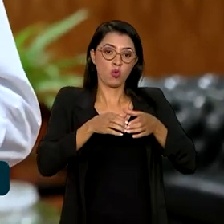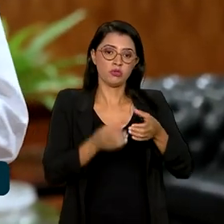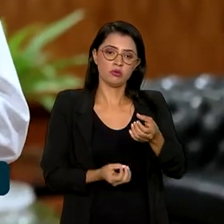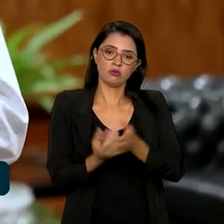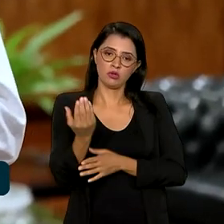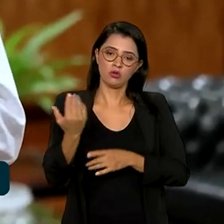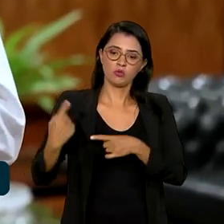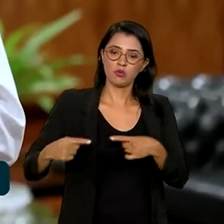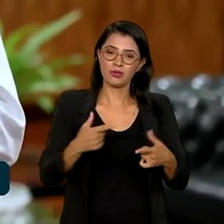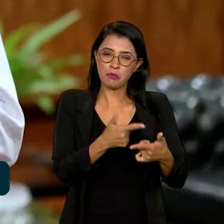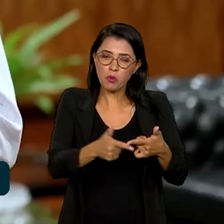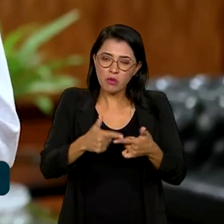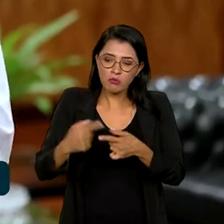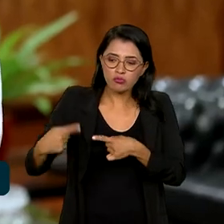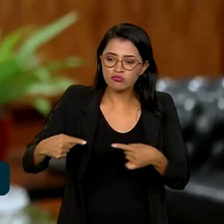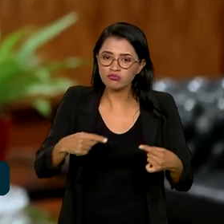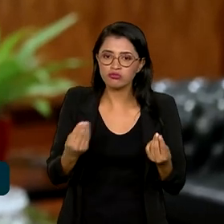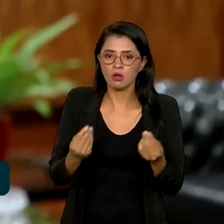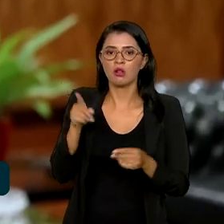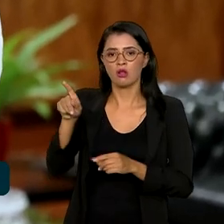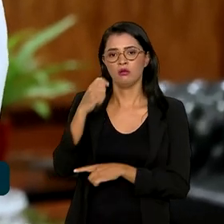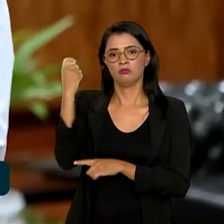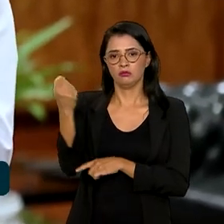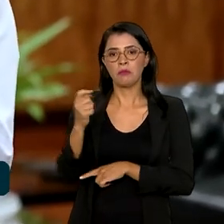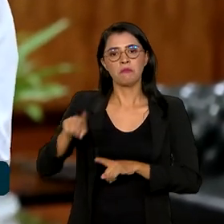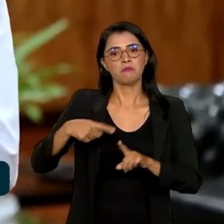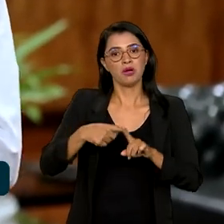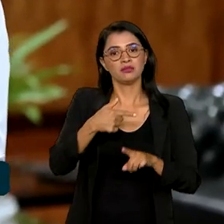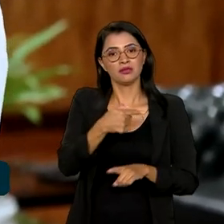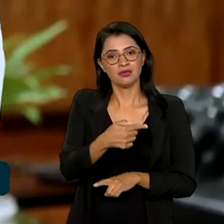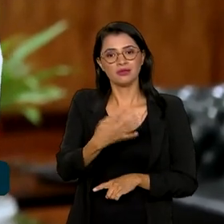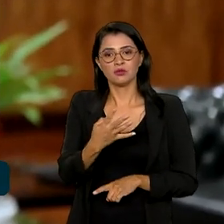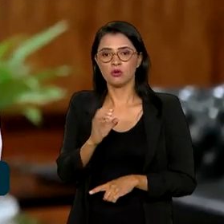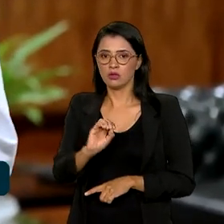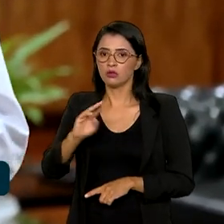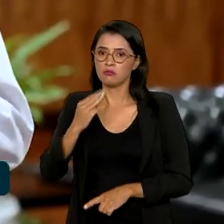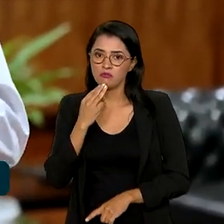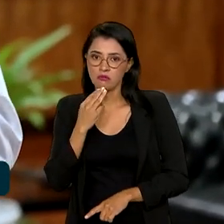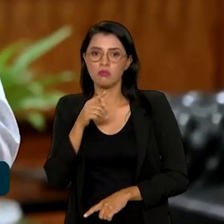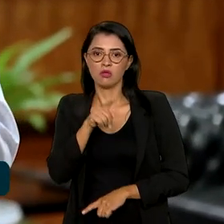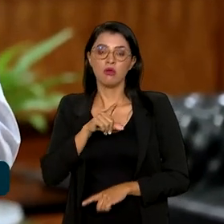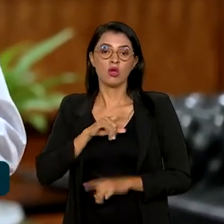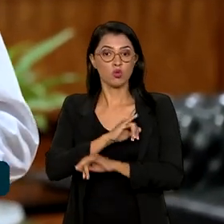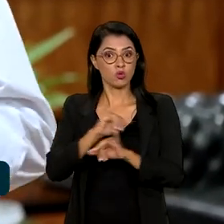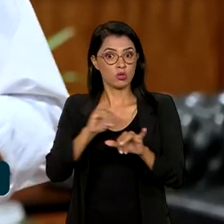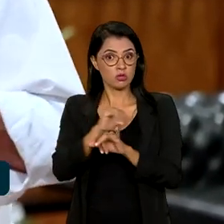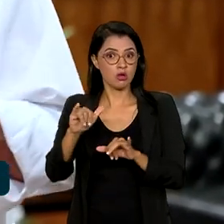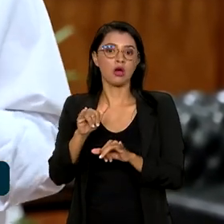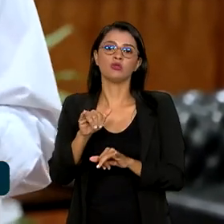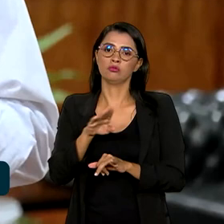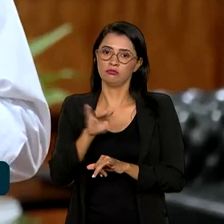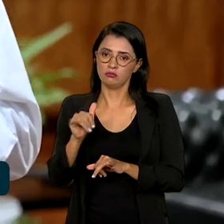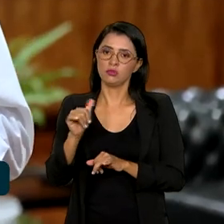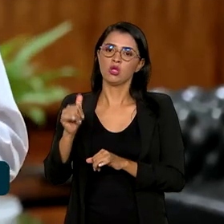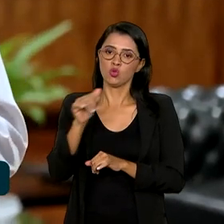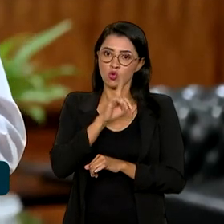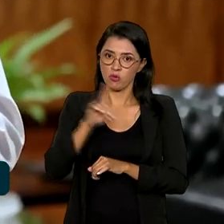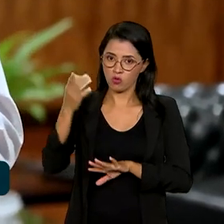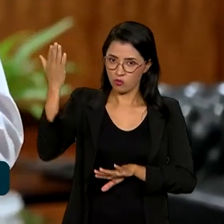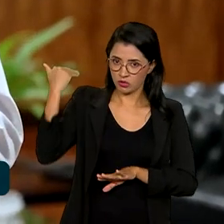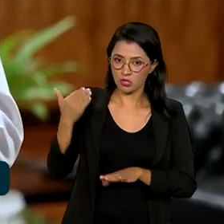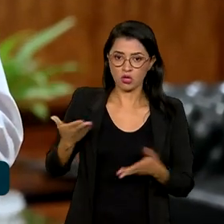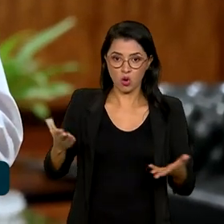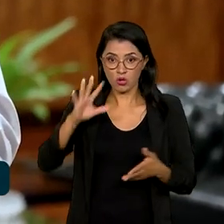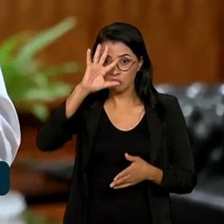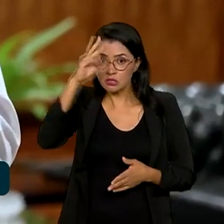dos problemas do Rio Grande do Sul. Além dos 740 milhões anunciados por ele no último domingo, nós tomamos uma decisão